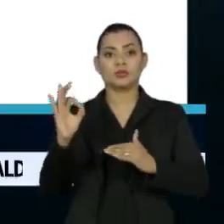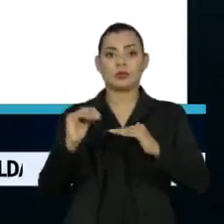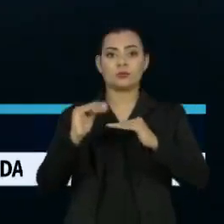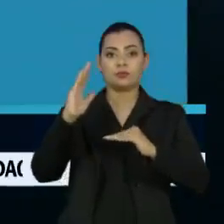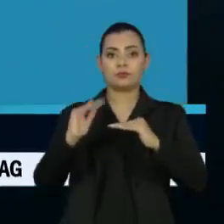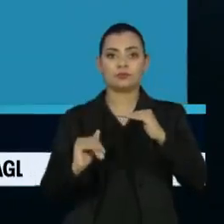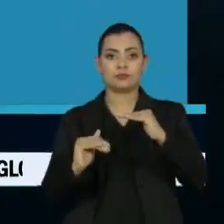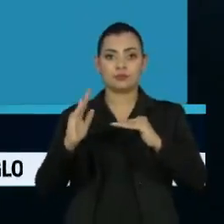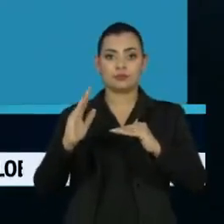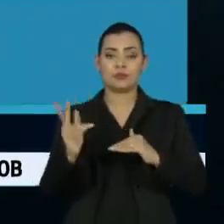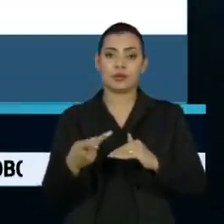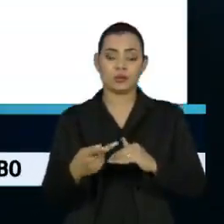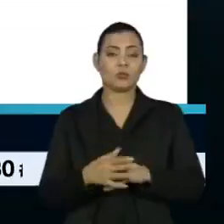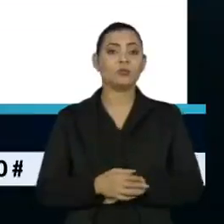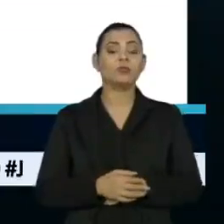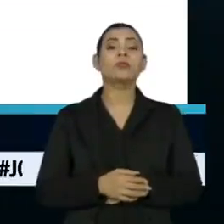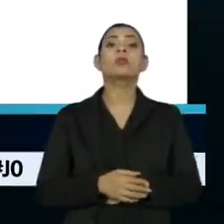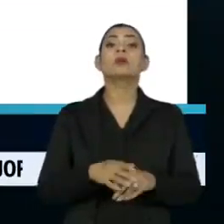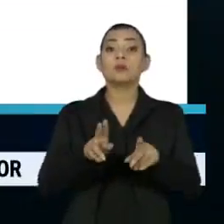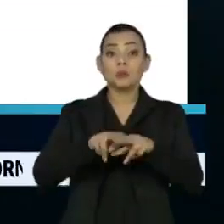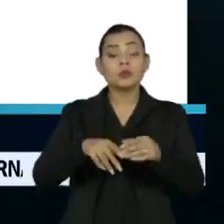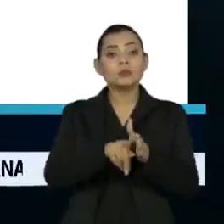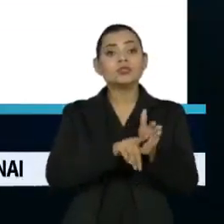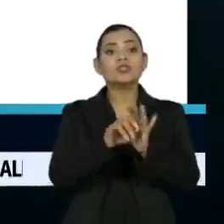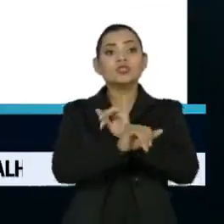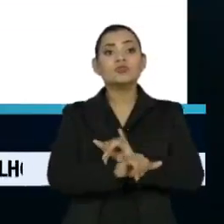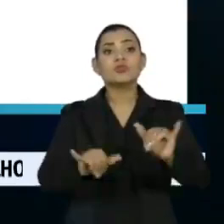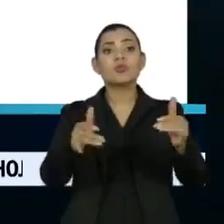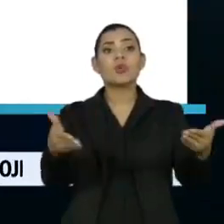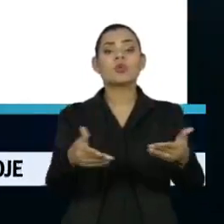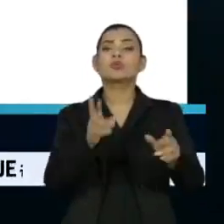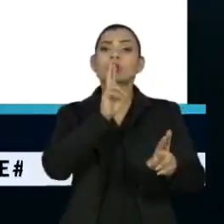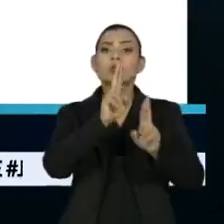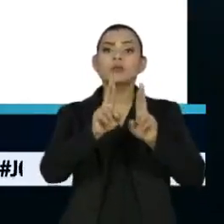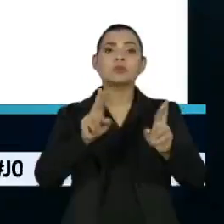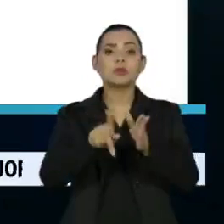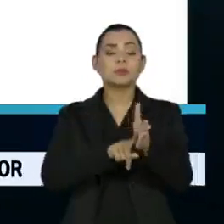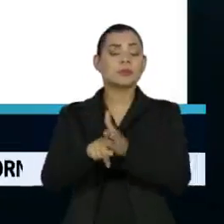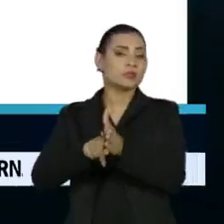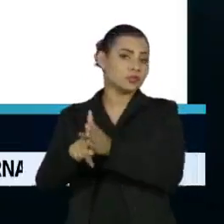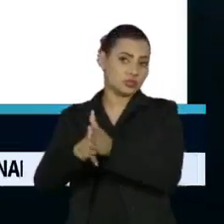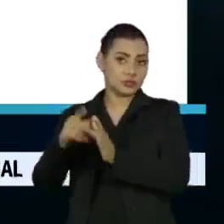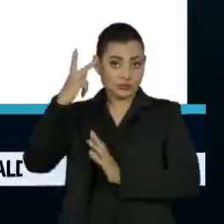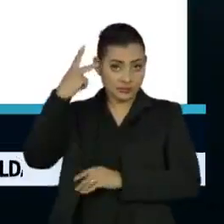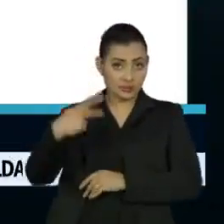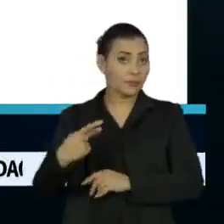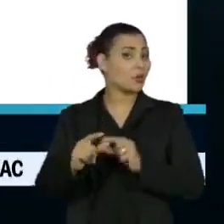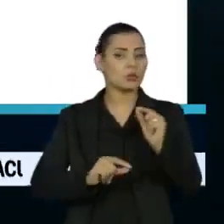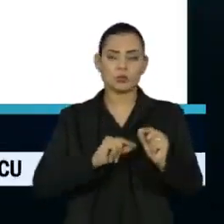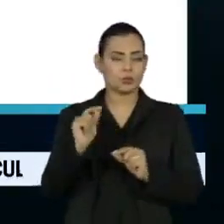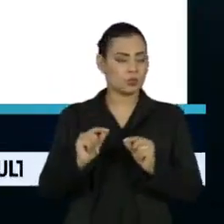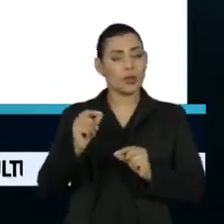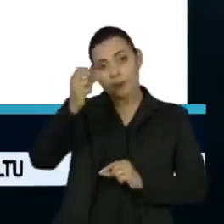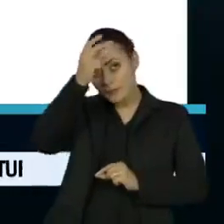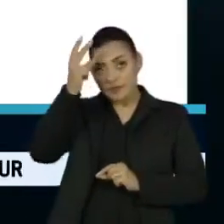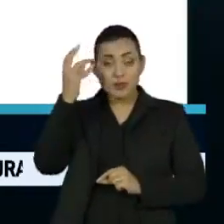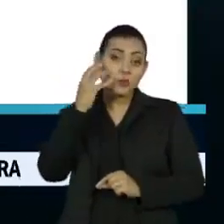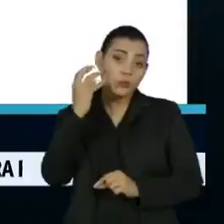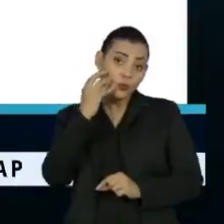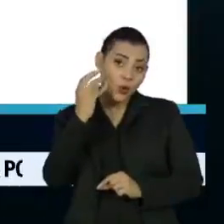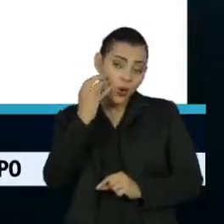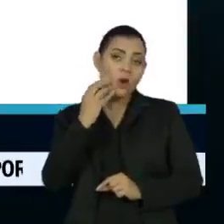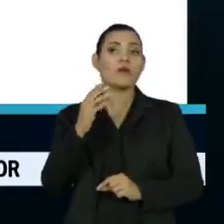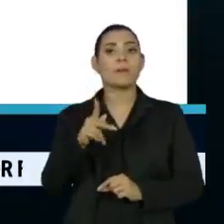percentuais. A XP e PESP também divulgou hoje resultado de uma pesquisa feita em São Paulo. O atual prefeito Bruno